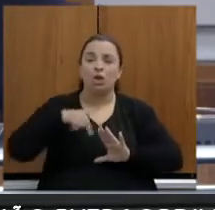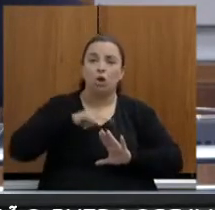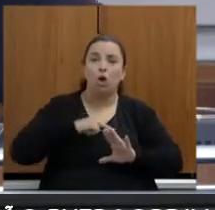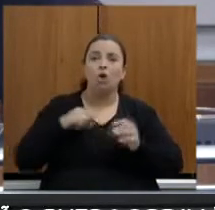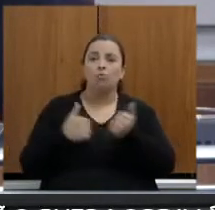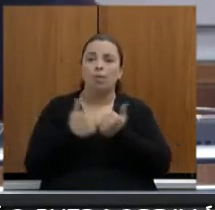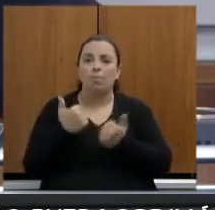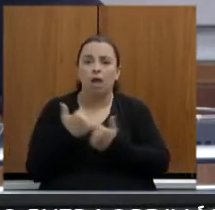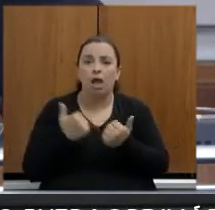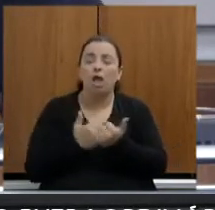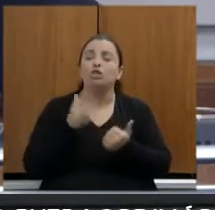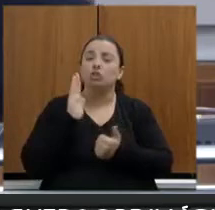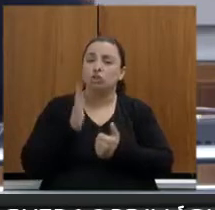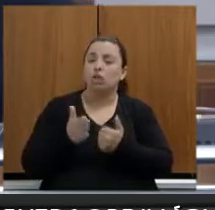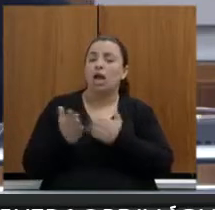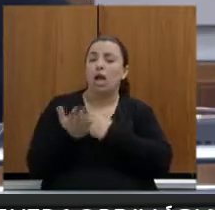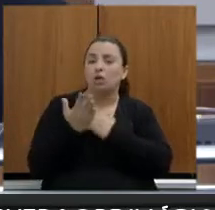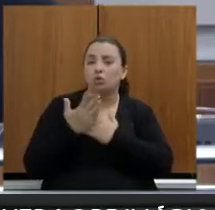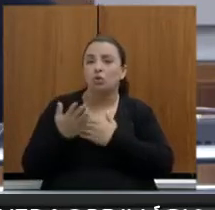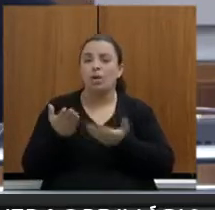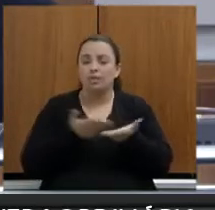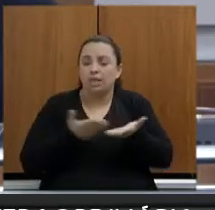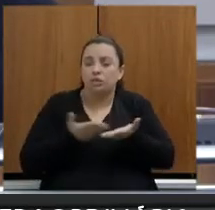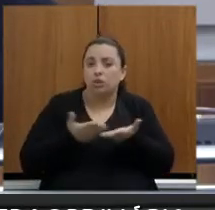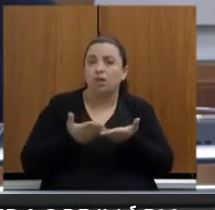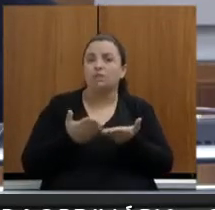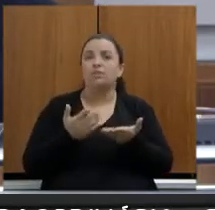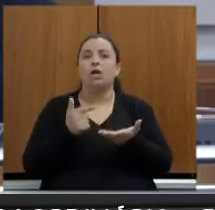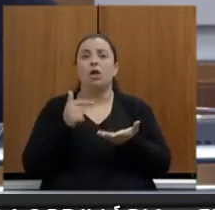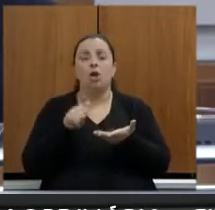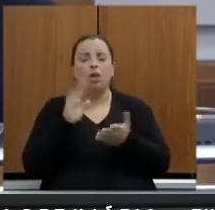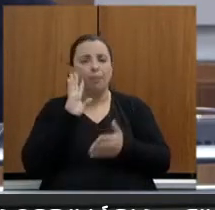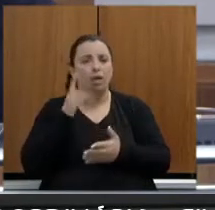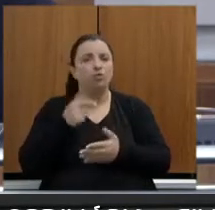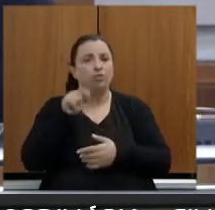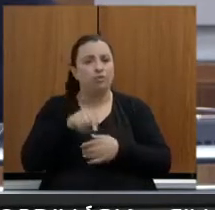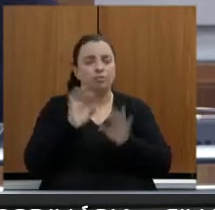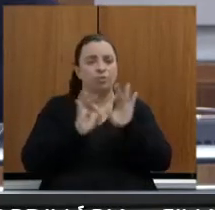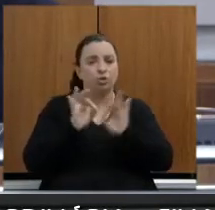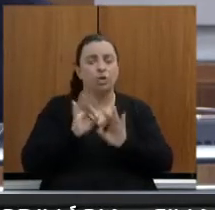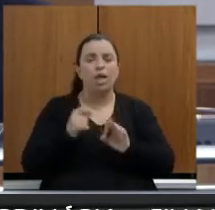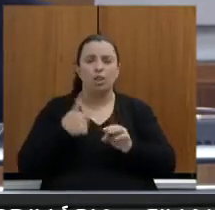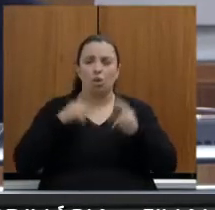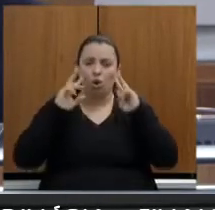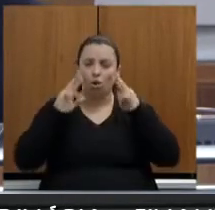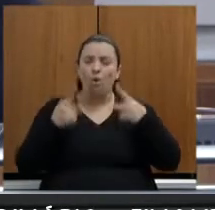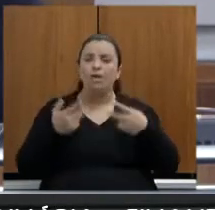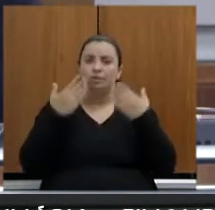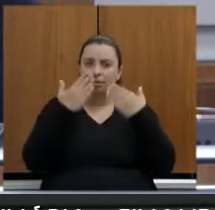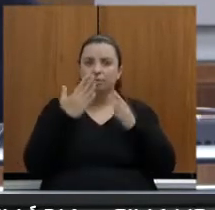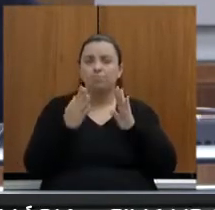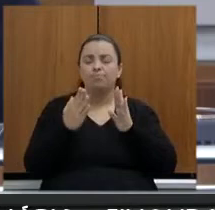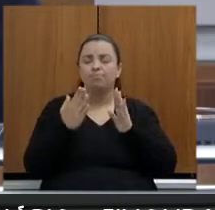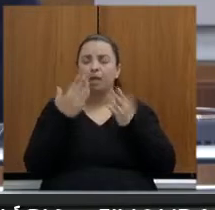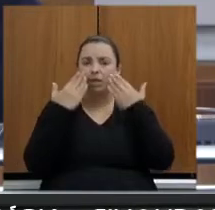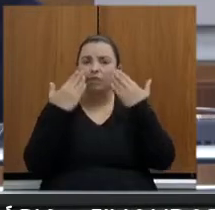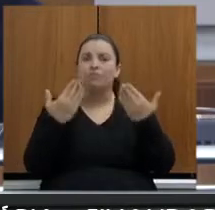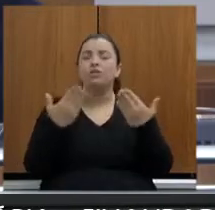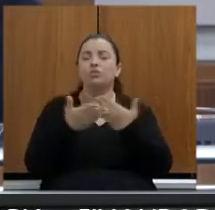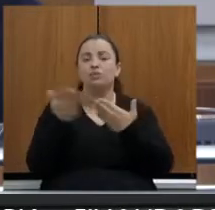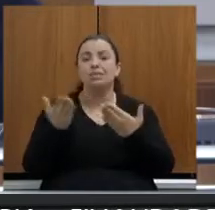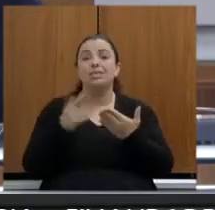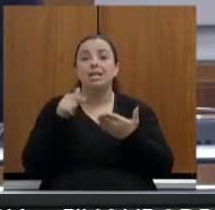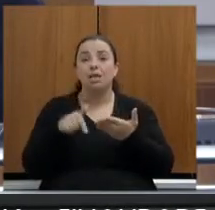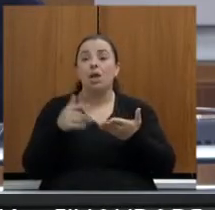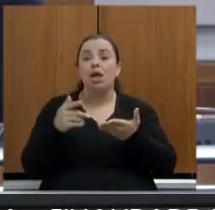ajudaram nessa articulação aqui, eu queria também reconhecer isso aqui. Então, essa articulação junto ao governo